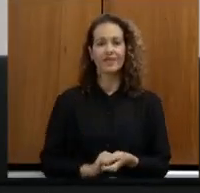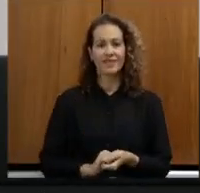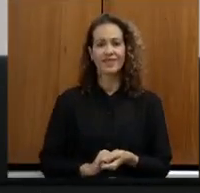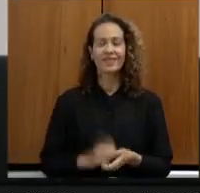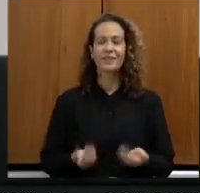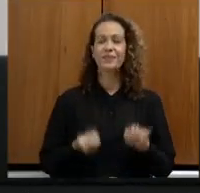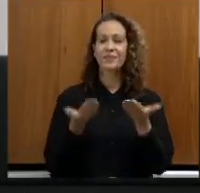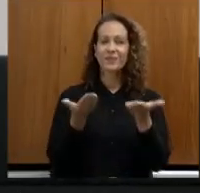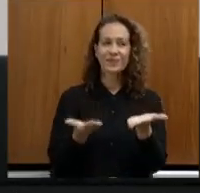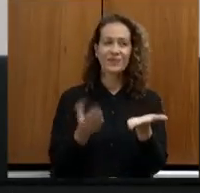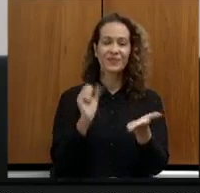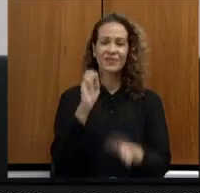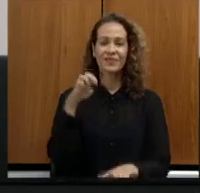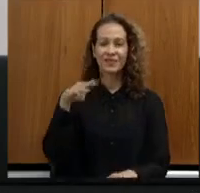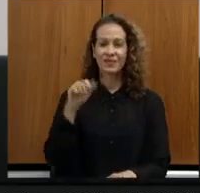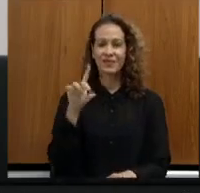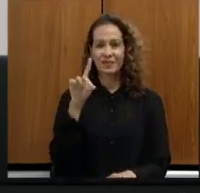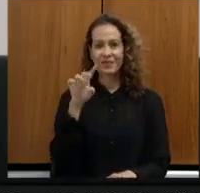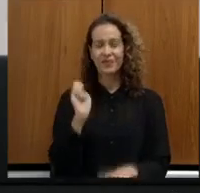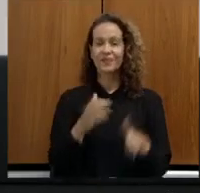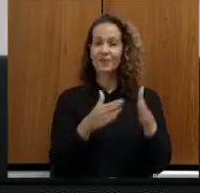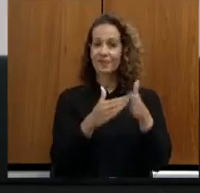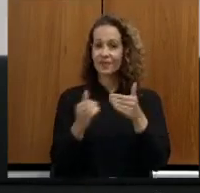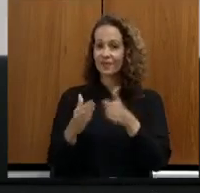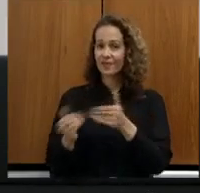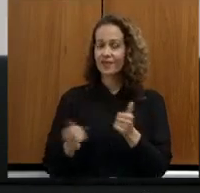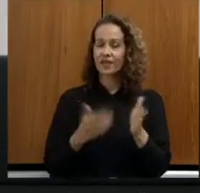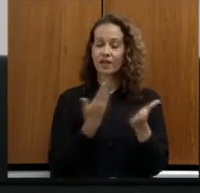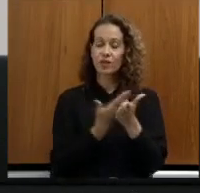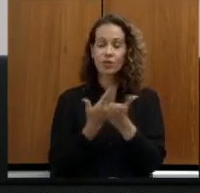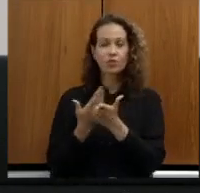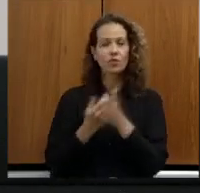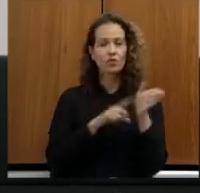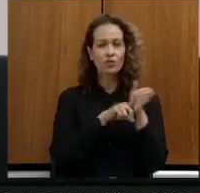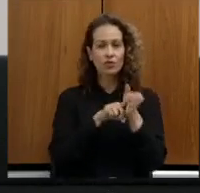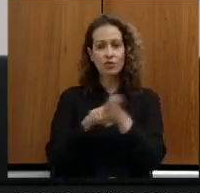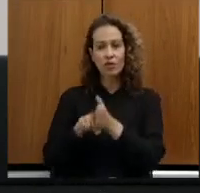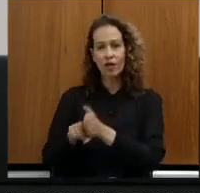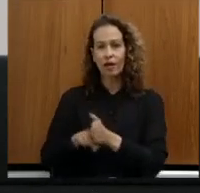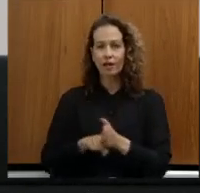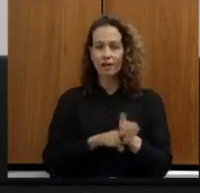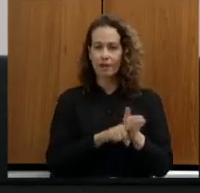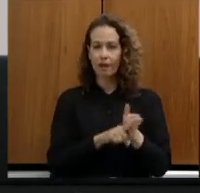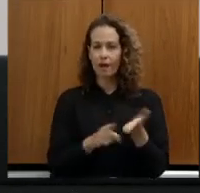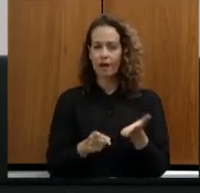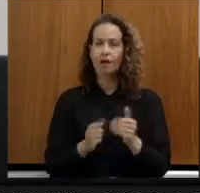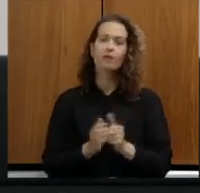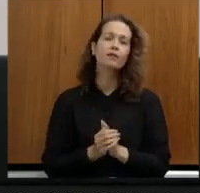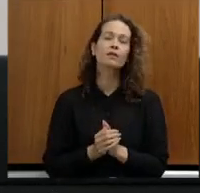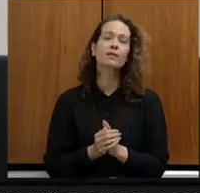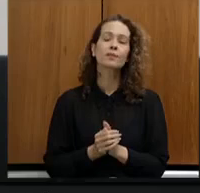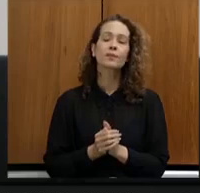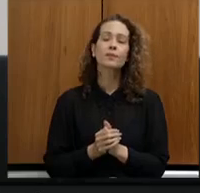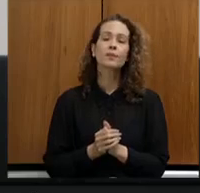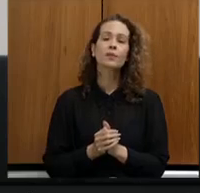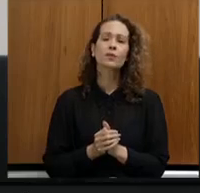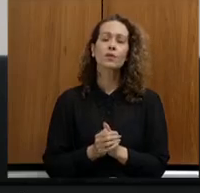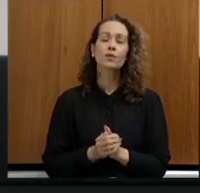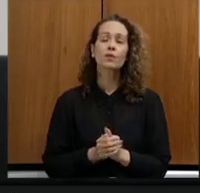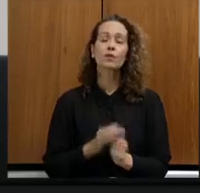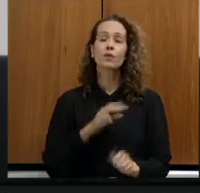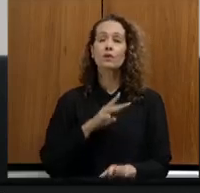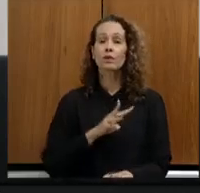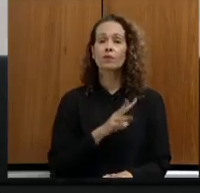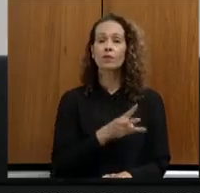SEMAD pedido de informações consubstanciadas em estudos de análise regulatória acerca da deliberação conjunta SEMAD-EF número 3